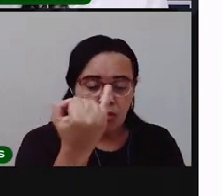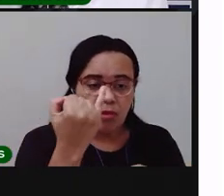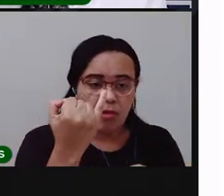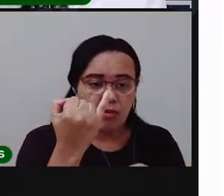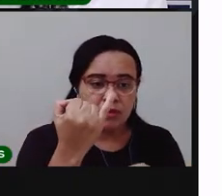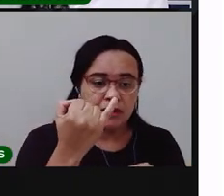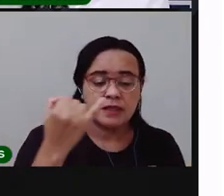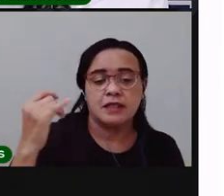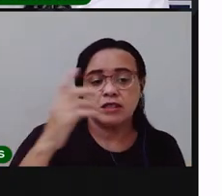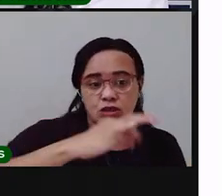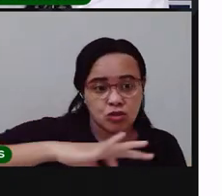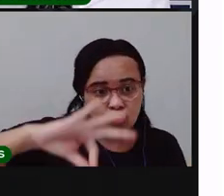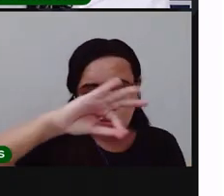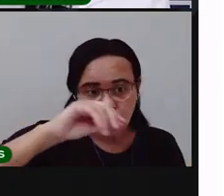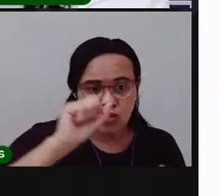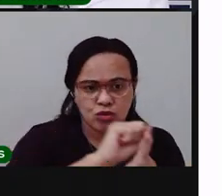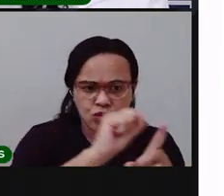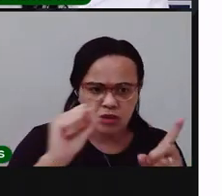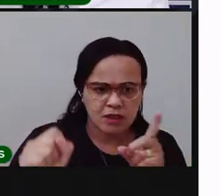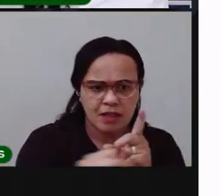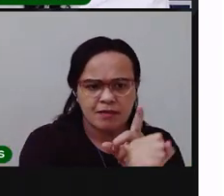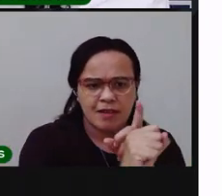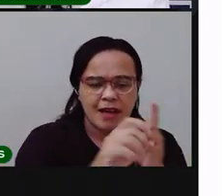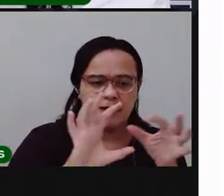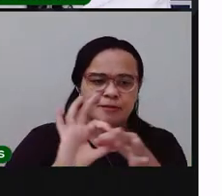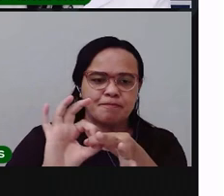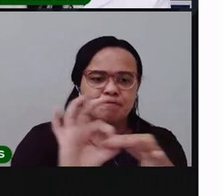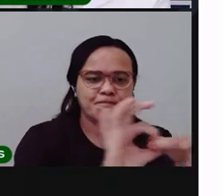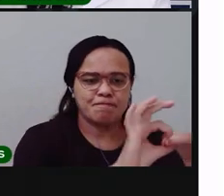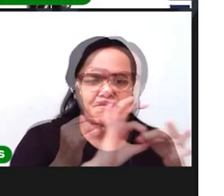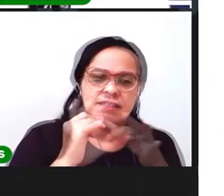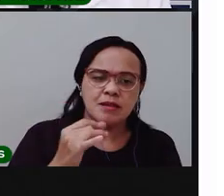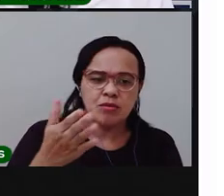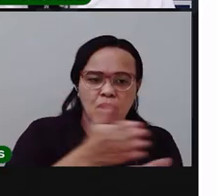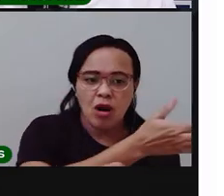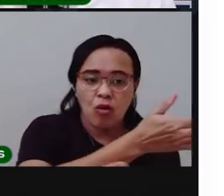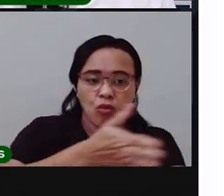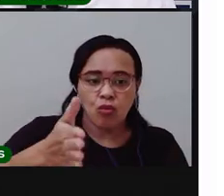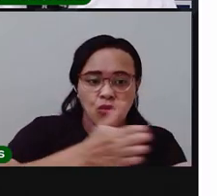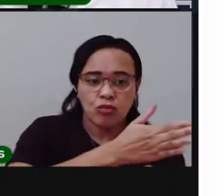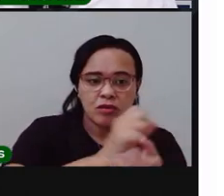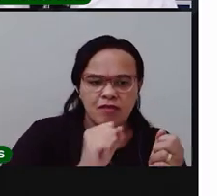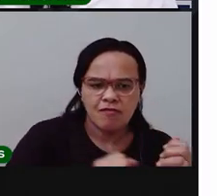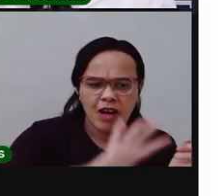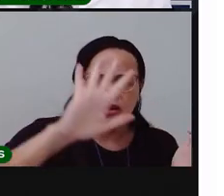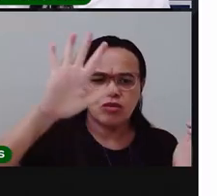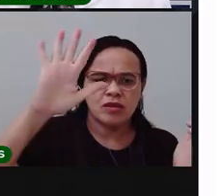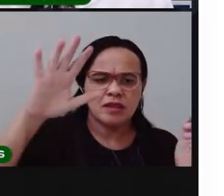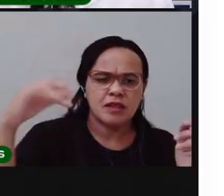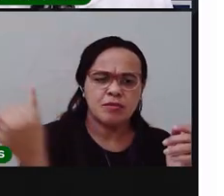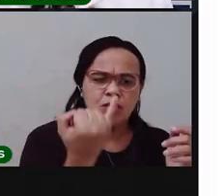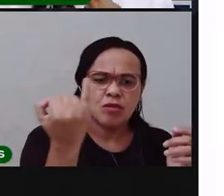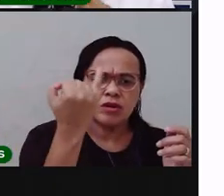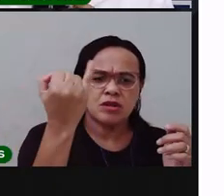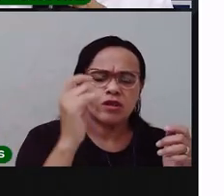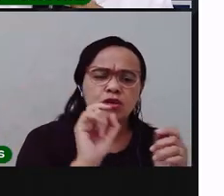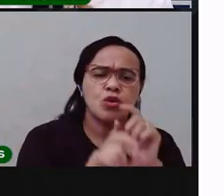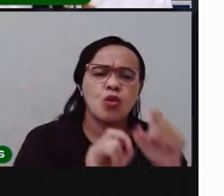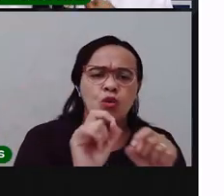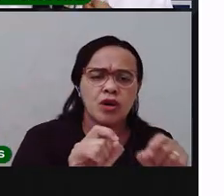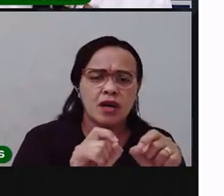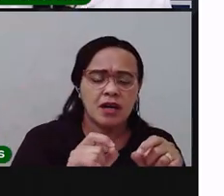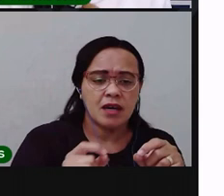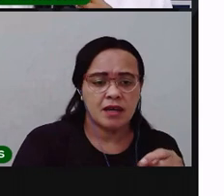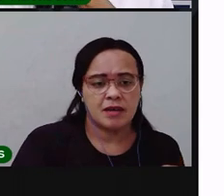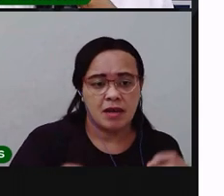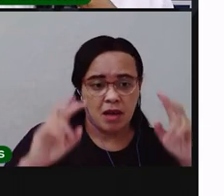A gente vai ver agora alguns exemplos de valores. Esses valores, eles são